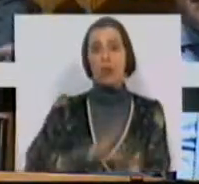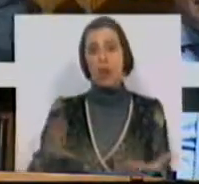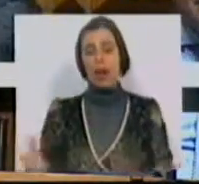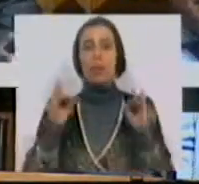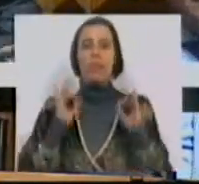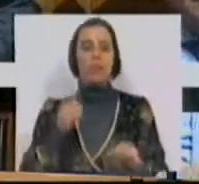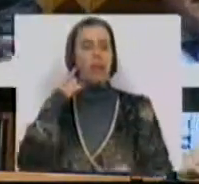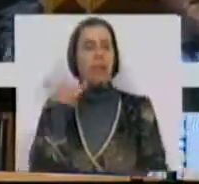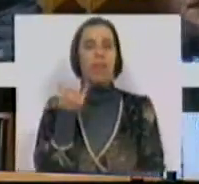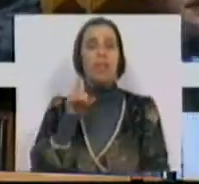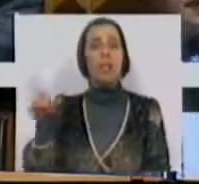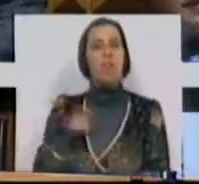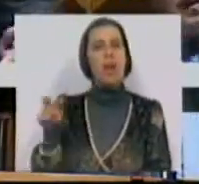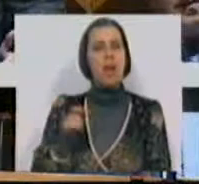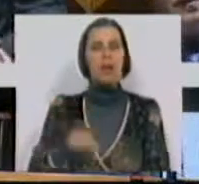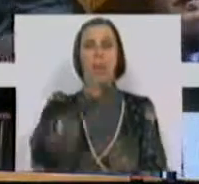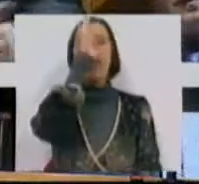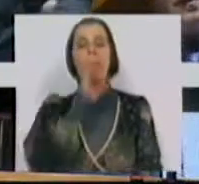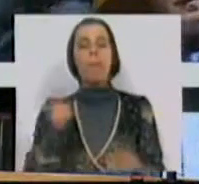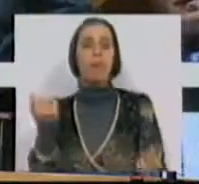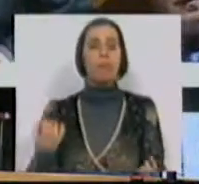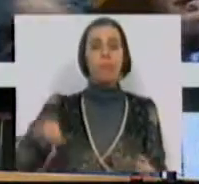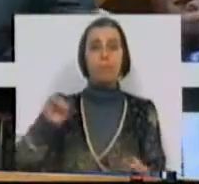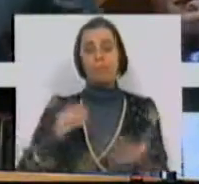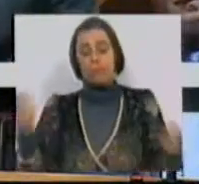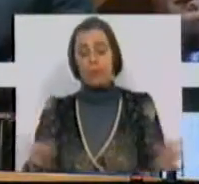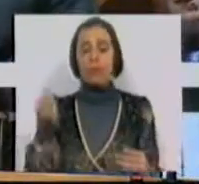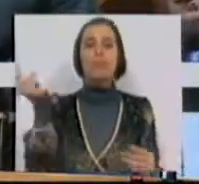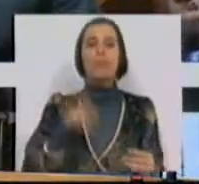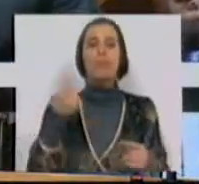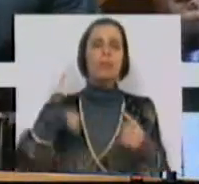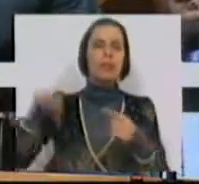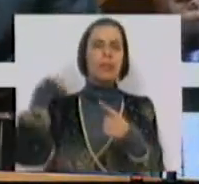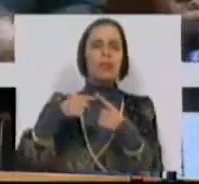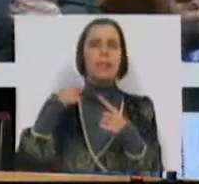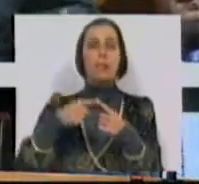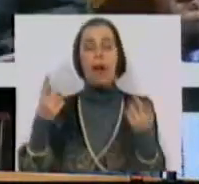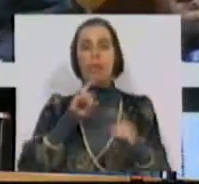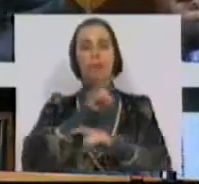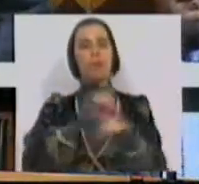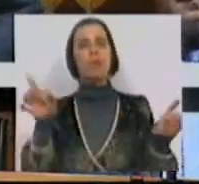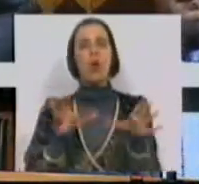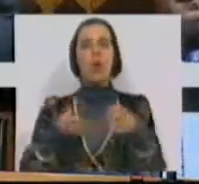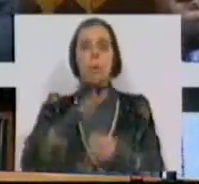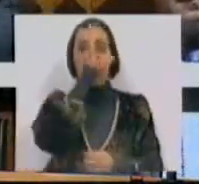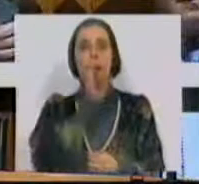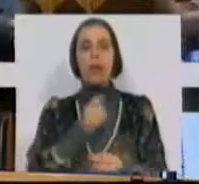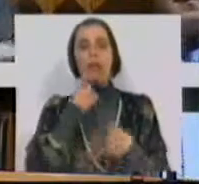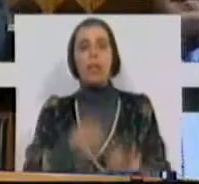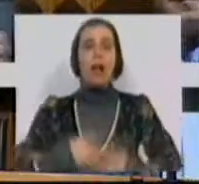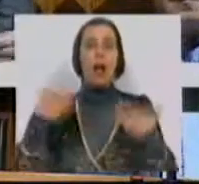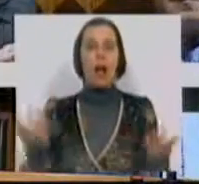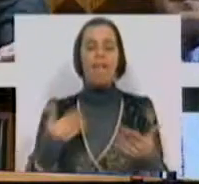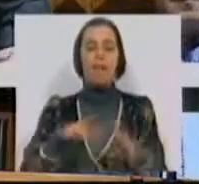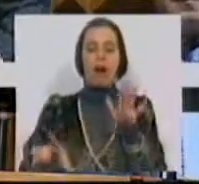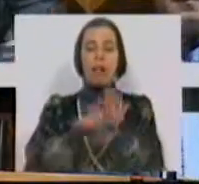Passaram 26 meses e o Governo incumpriu. Apareceu a semana passada o comunicado do Conselho de Ministros a dizer